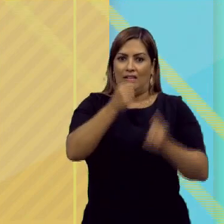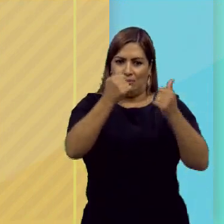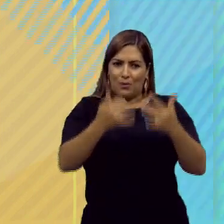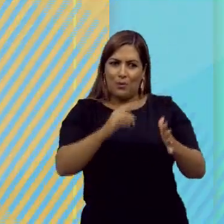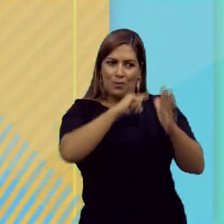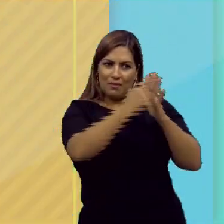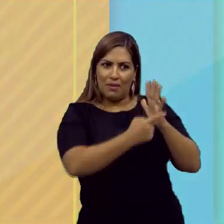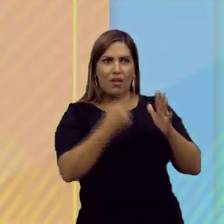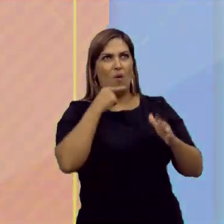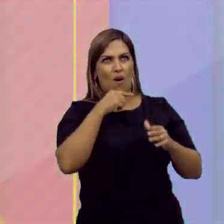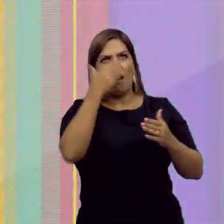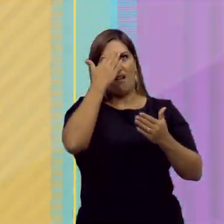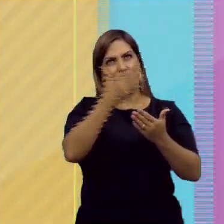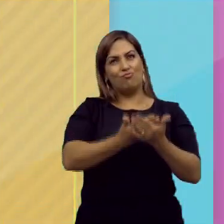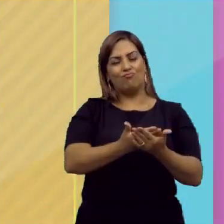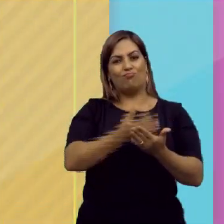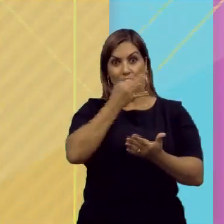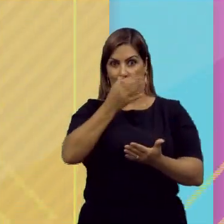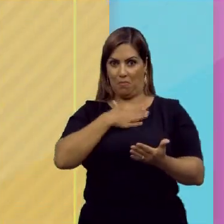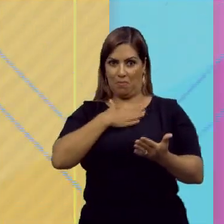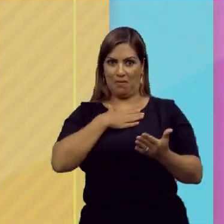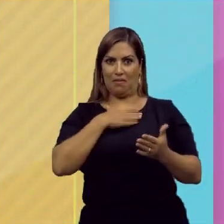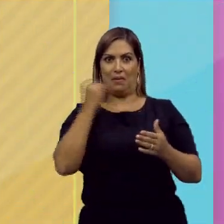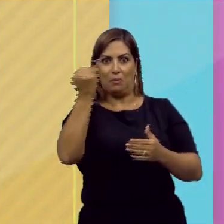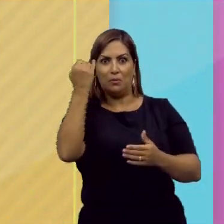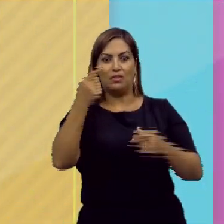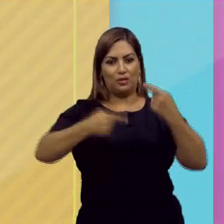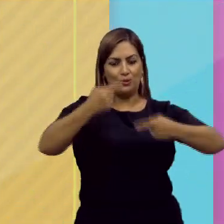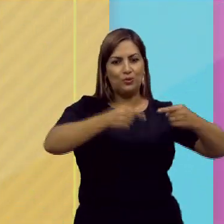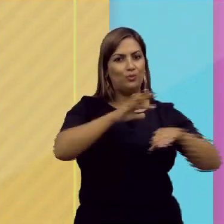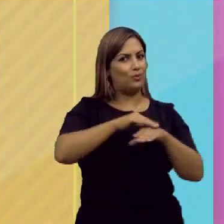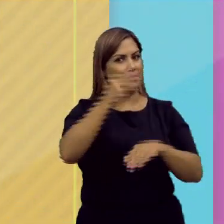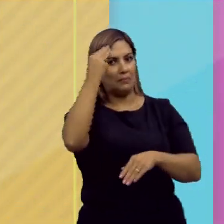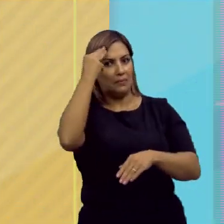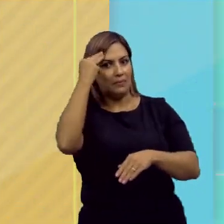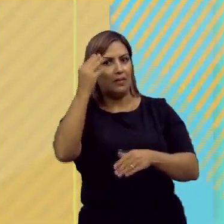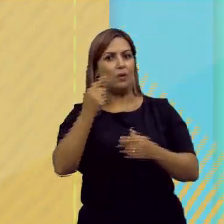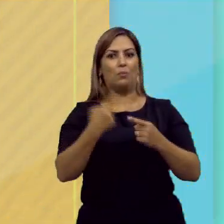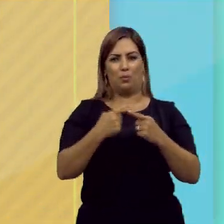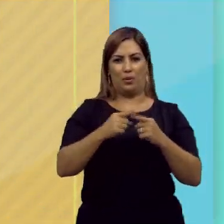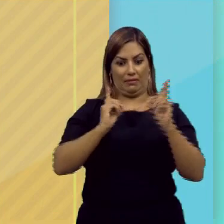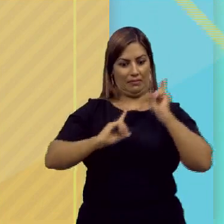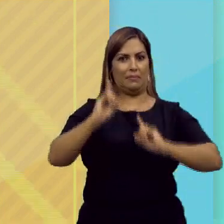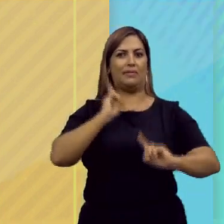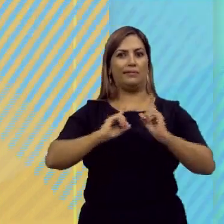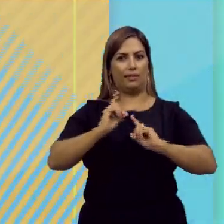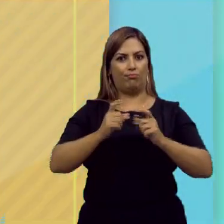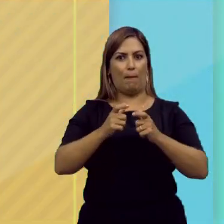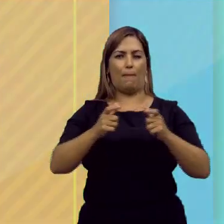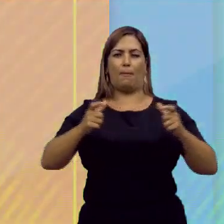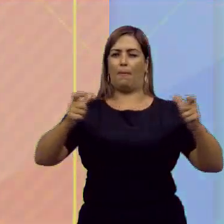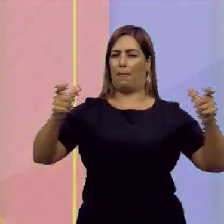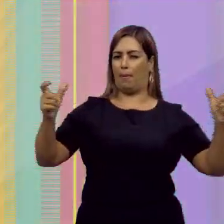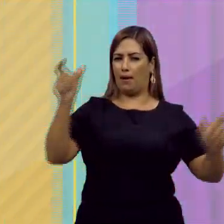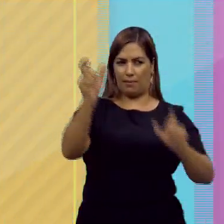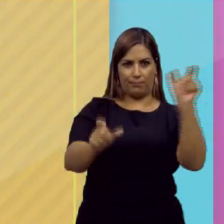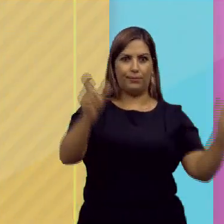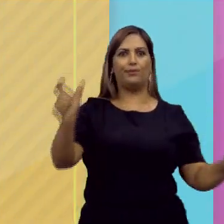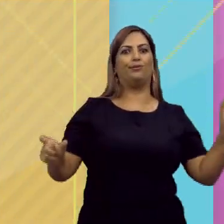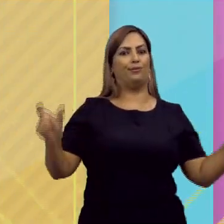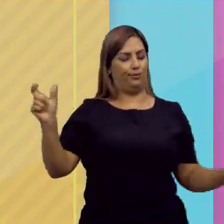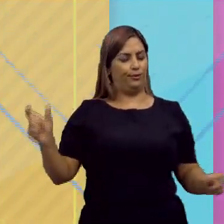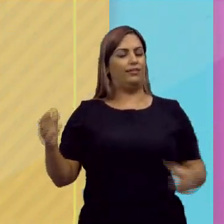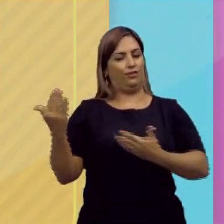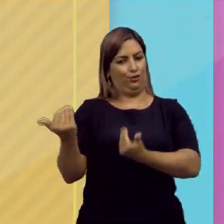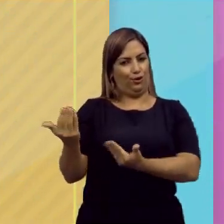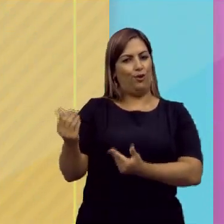acredito que o Enem pode cobrar algo relacionado com a importância de discutir sobre as doenças mentais, uma vez que a depressão tem atingido, infelizmente,